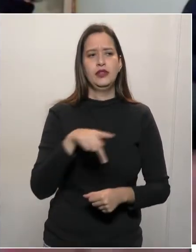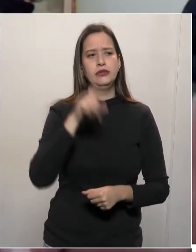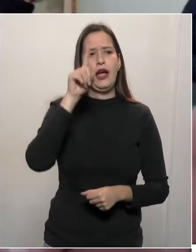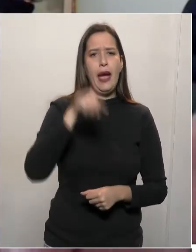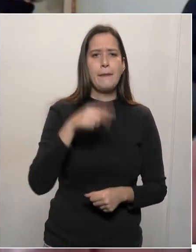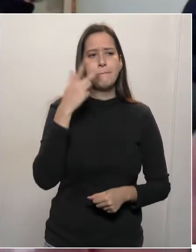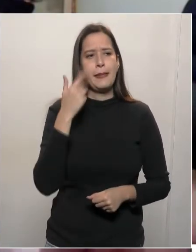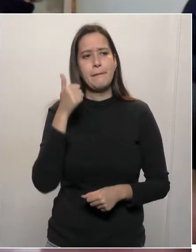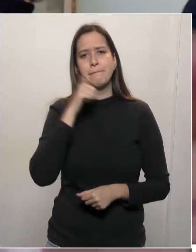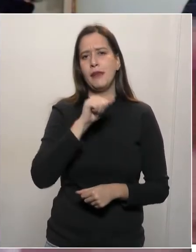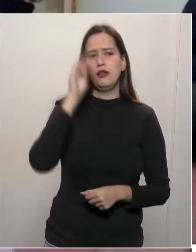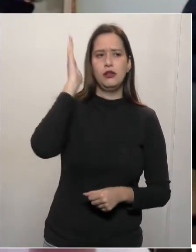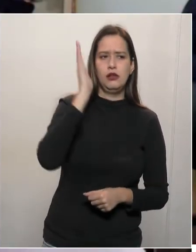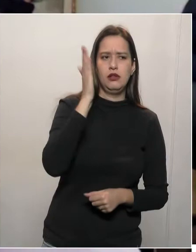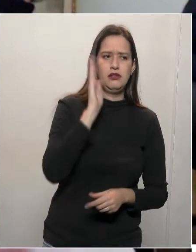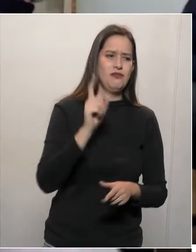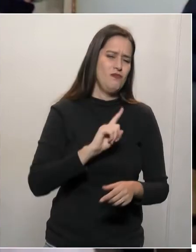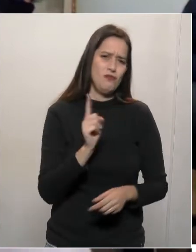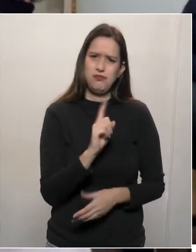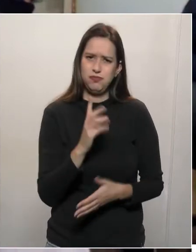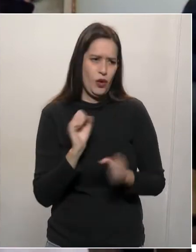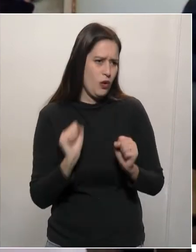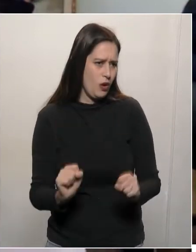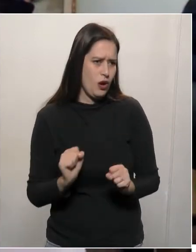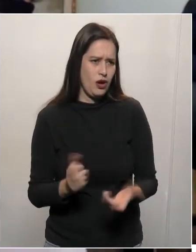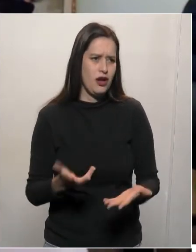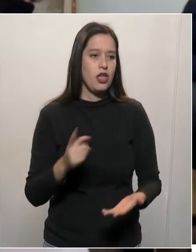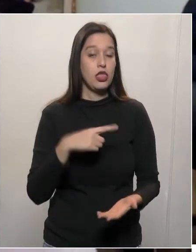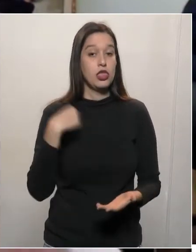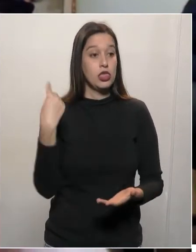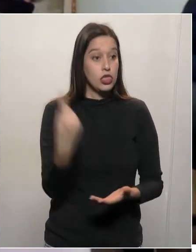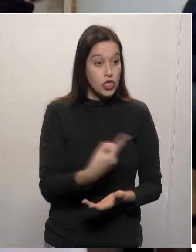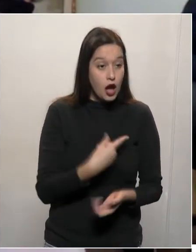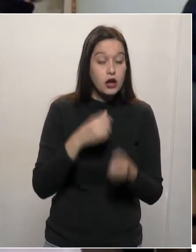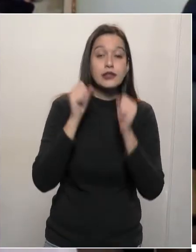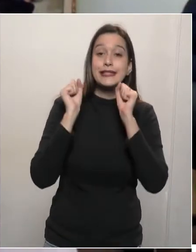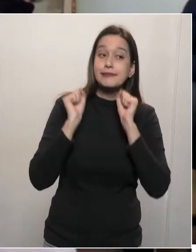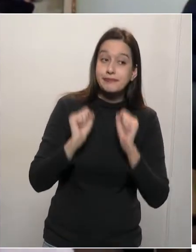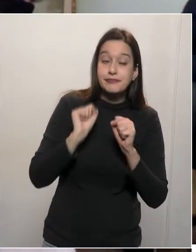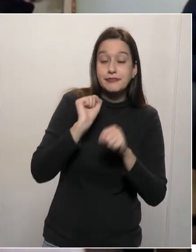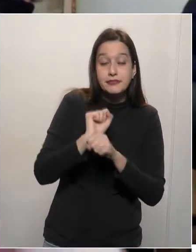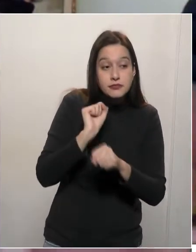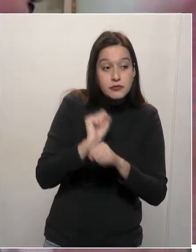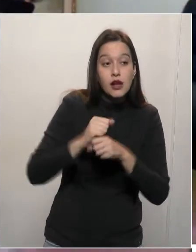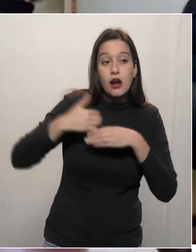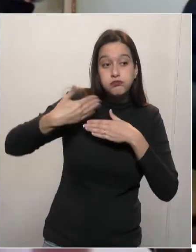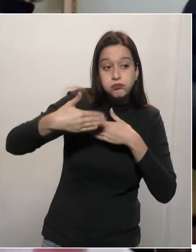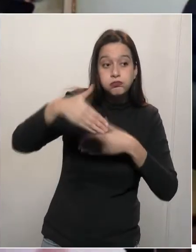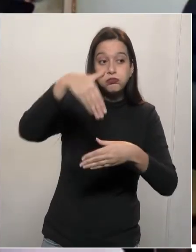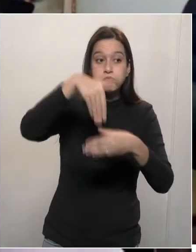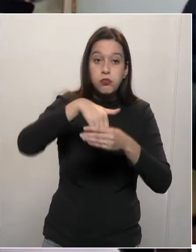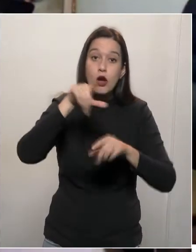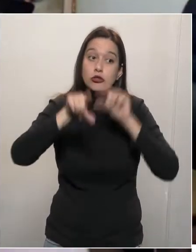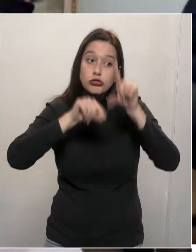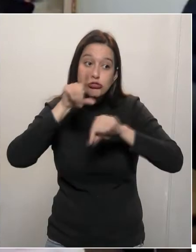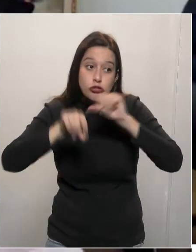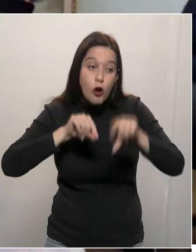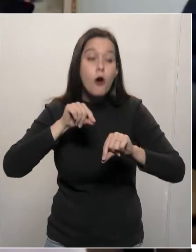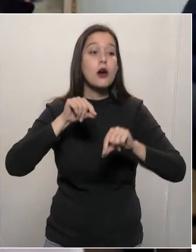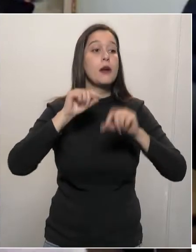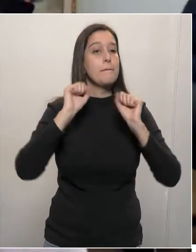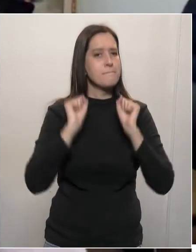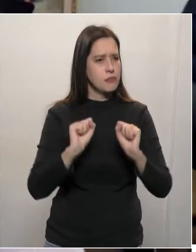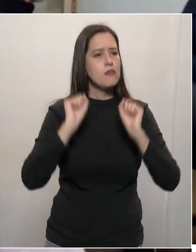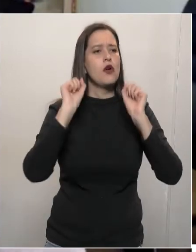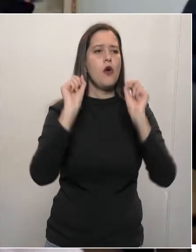Deixa o processo correr. Vamos ver o resultado. Aquilo que foi definido democraticamente tem que ser respeitado. Algum abuso? Se tiver,